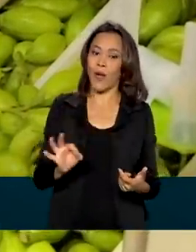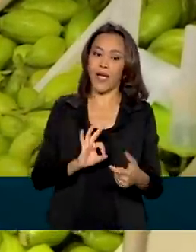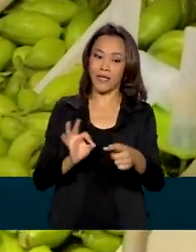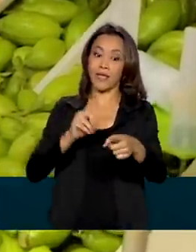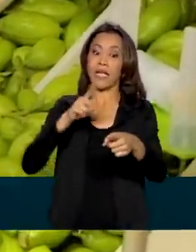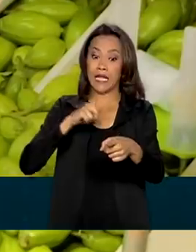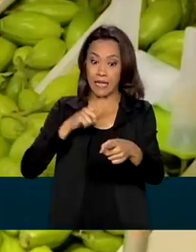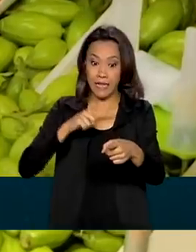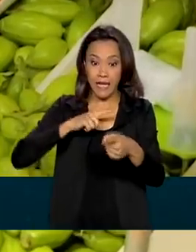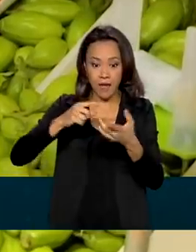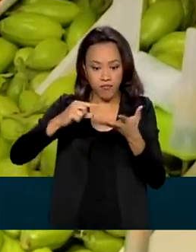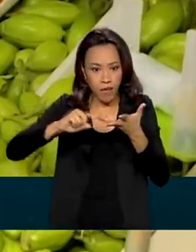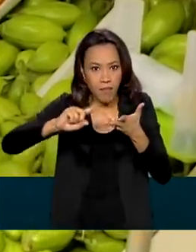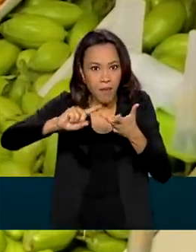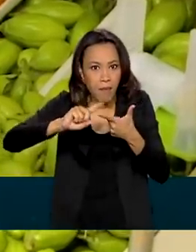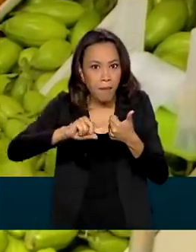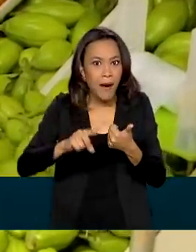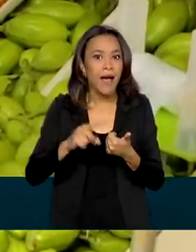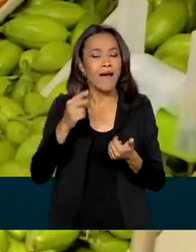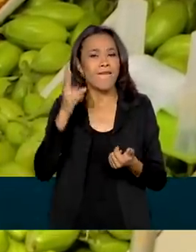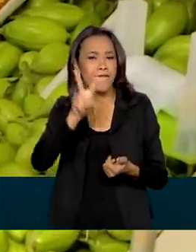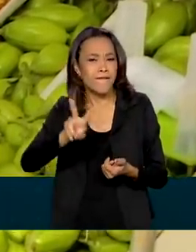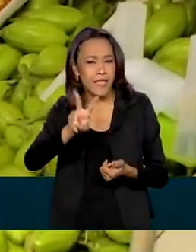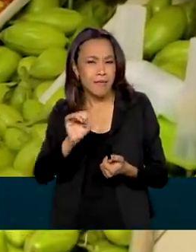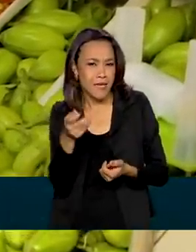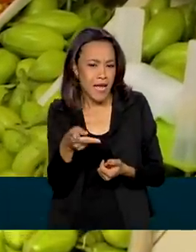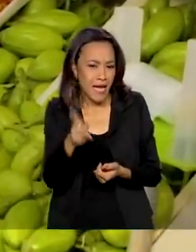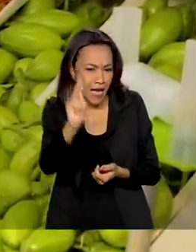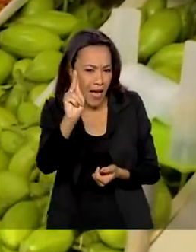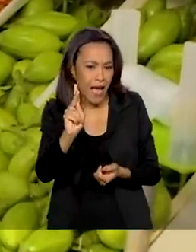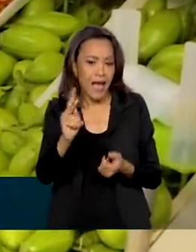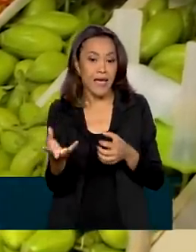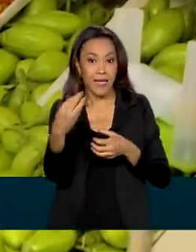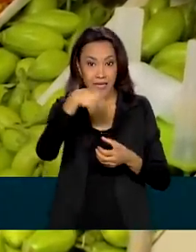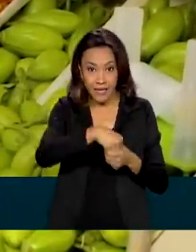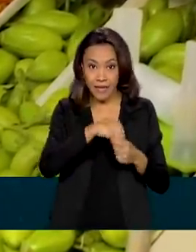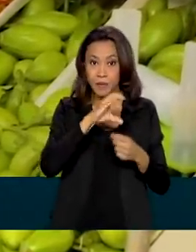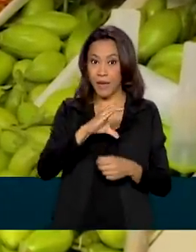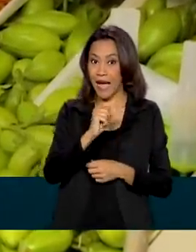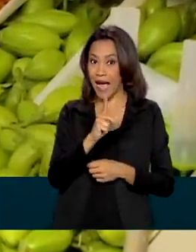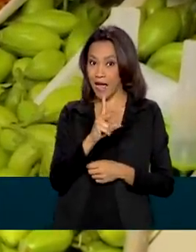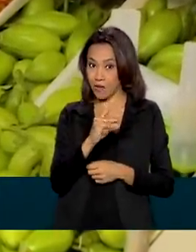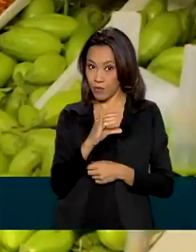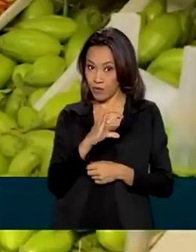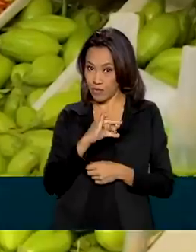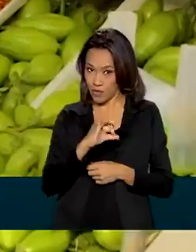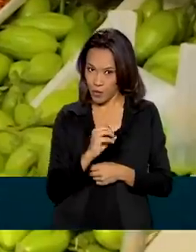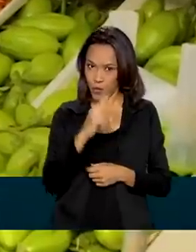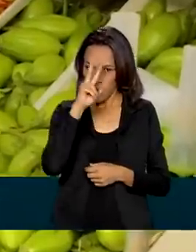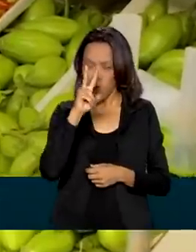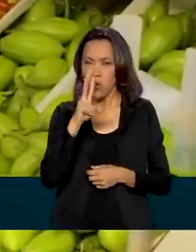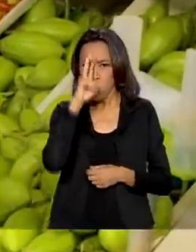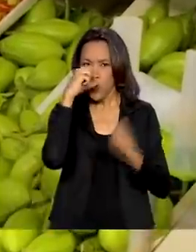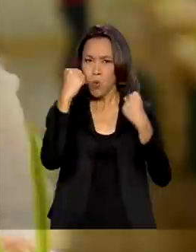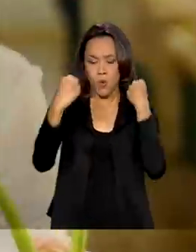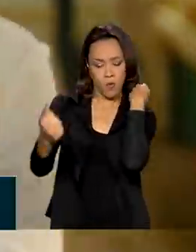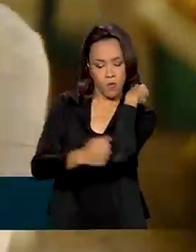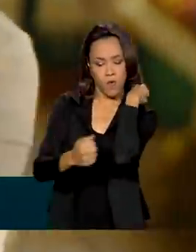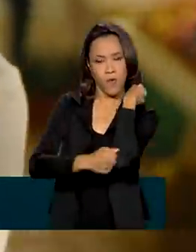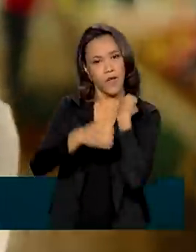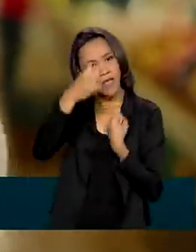minerais, fibras e vitamina K, que, associada ao cálcio, garante a densidade óssea e previne a